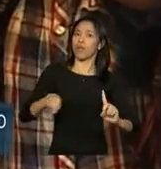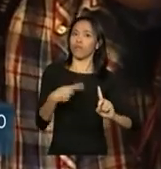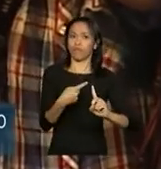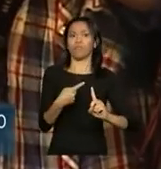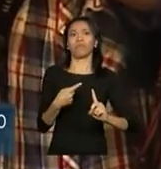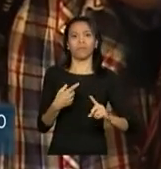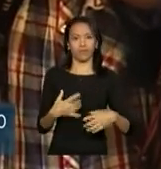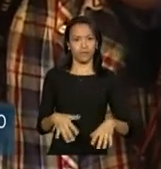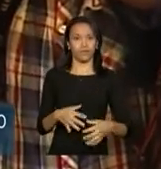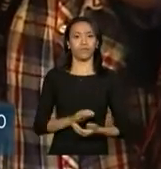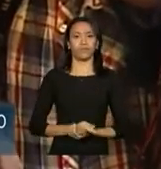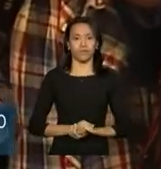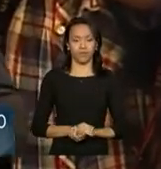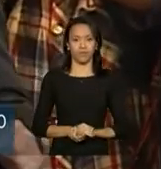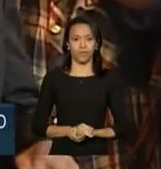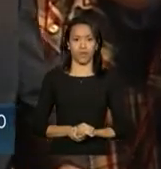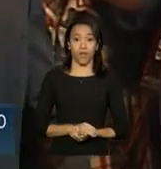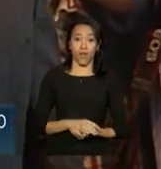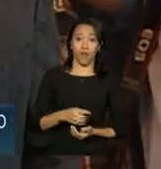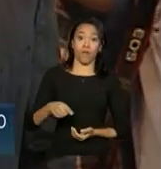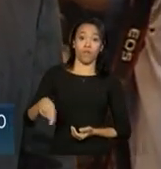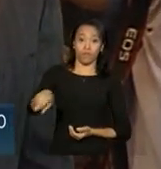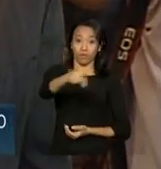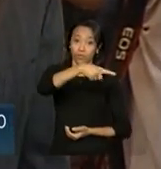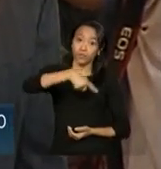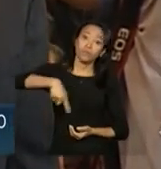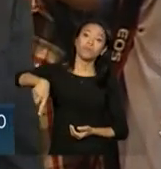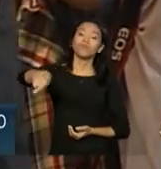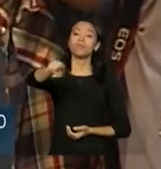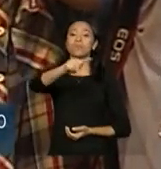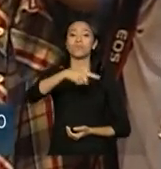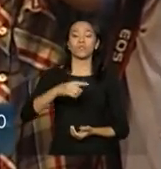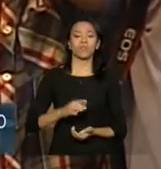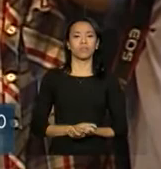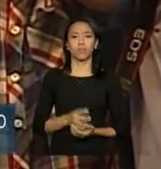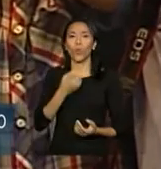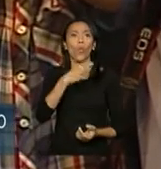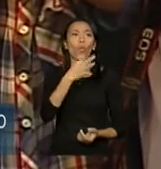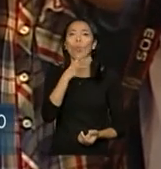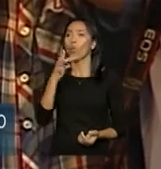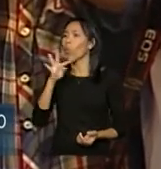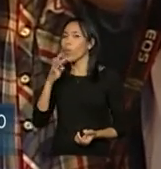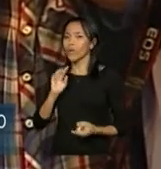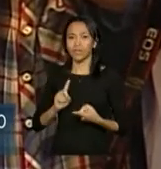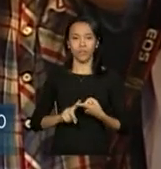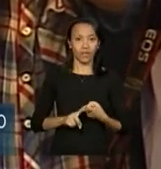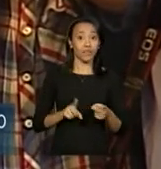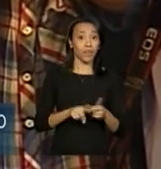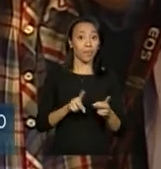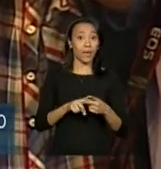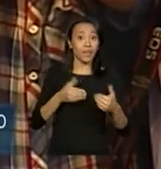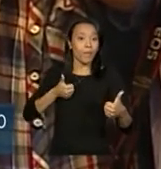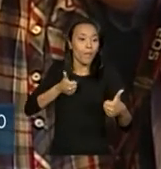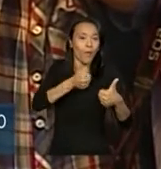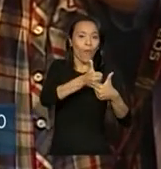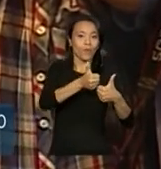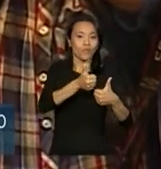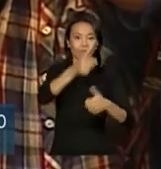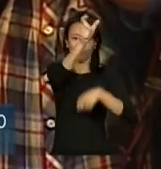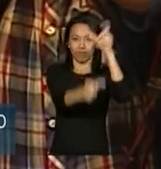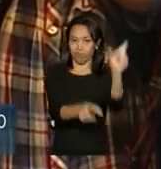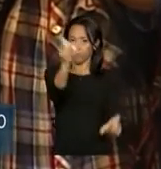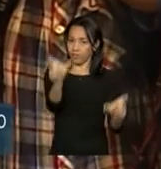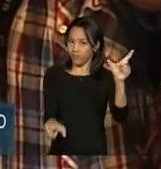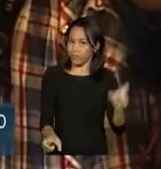um fascínio, vários de vocês falam fascínio pelo desconhecido, fascínio por estar mais perto das pessoas, fascínio por